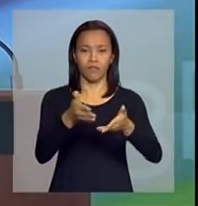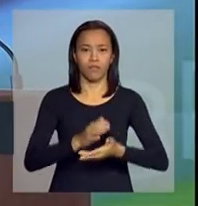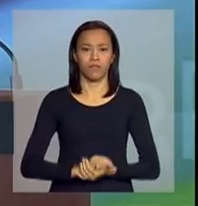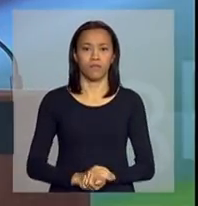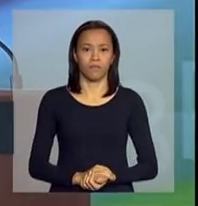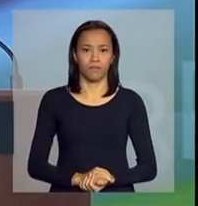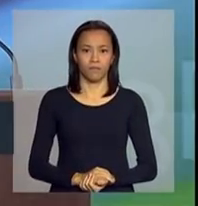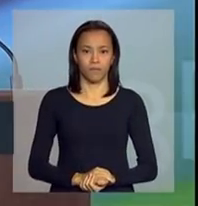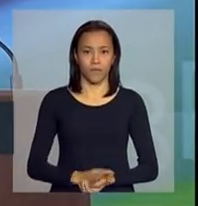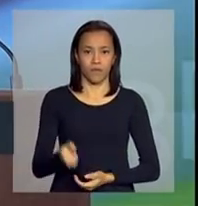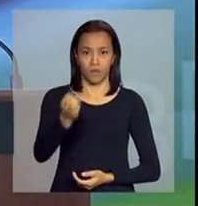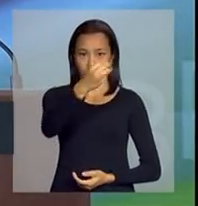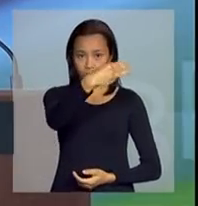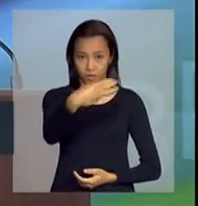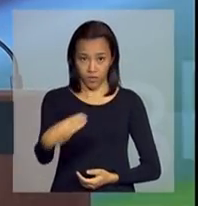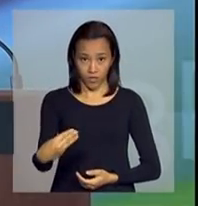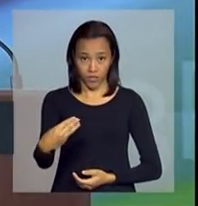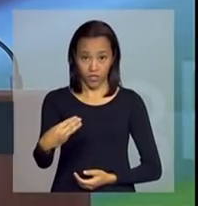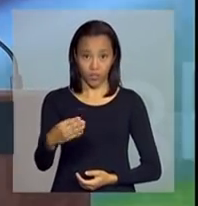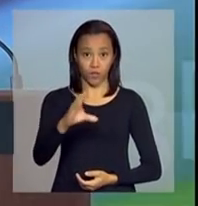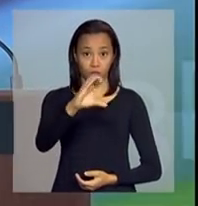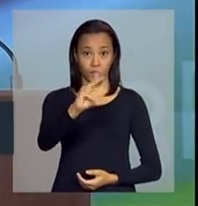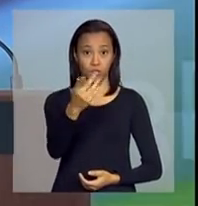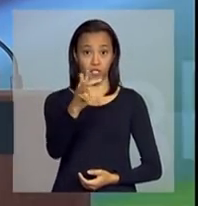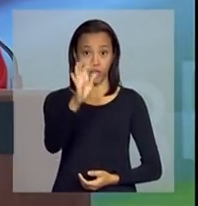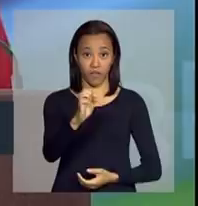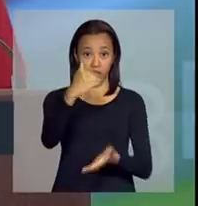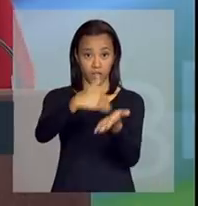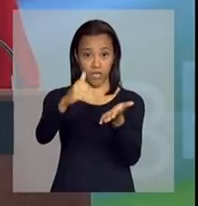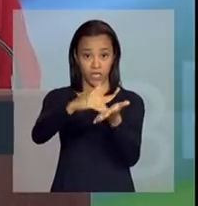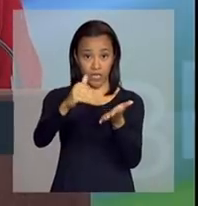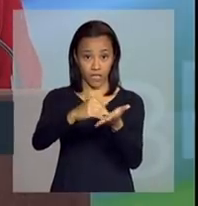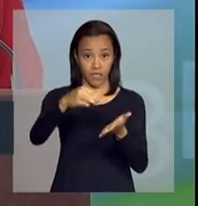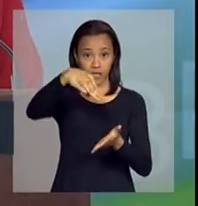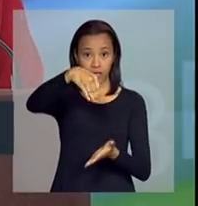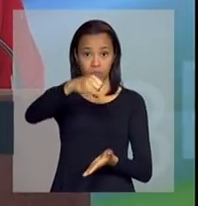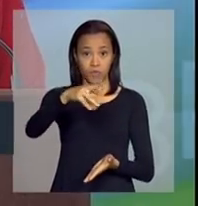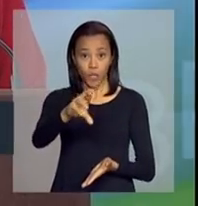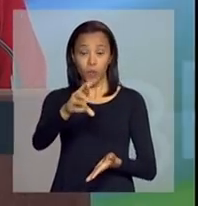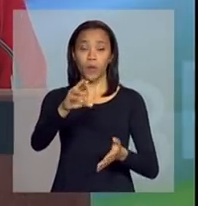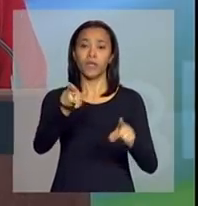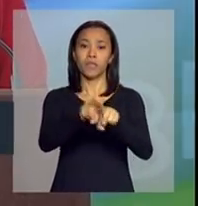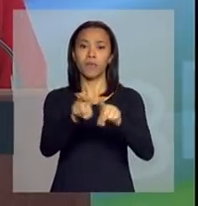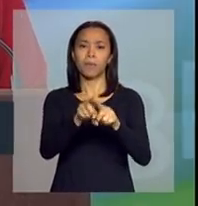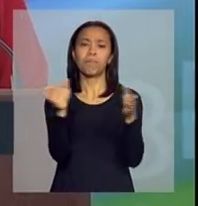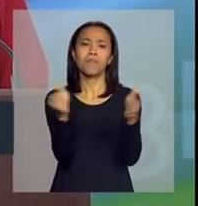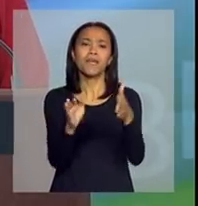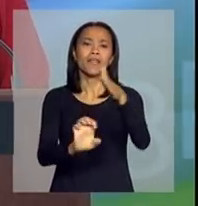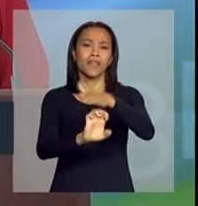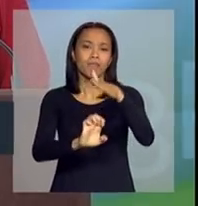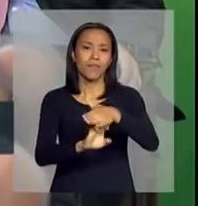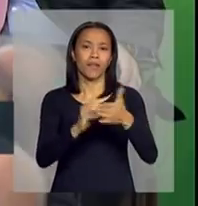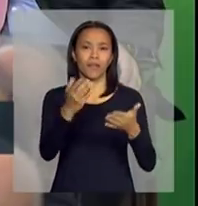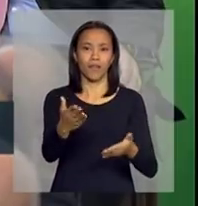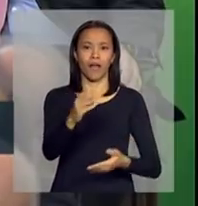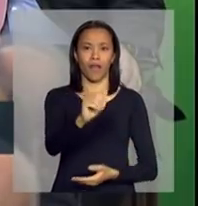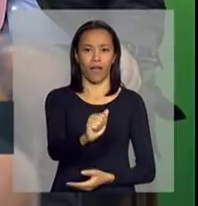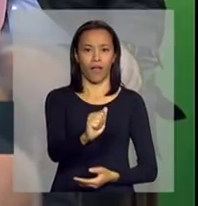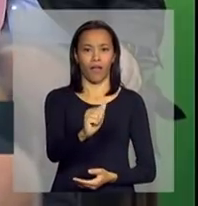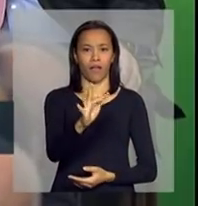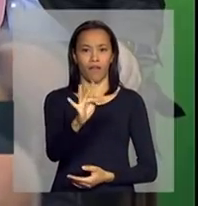o ministro de Estado, chefe da Secretaria da Micro e Pequena Empresa, Guilherme Afife Domingos.